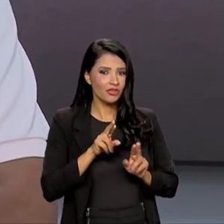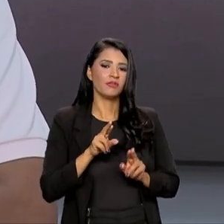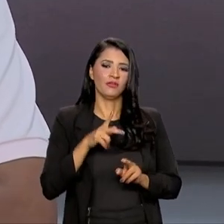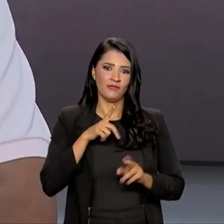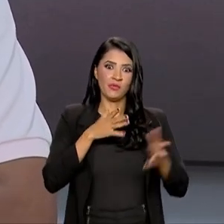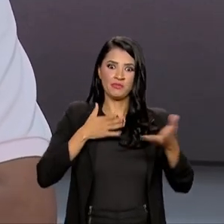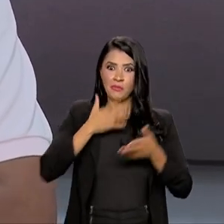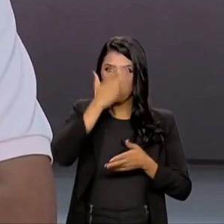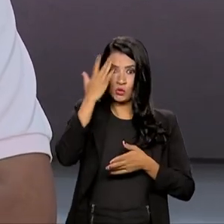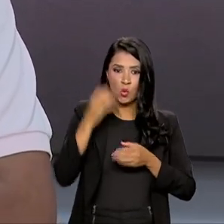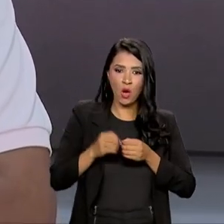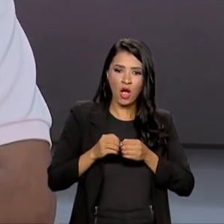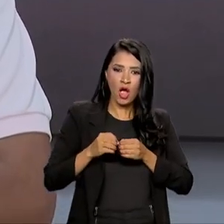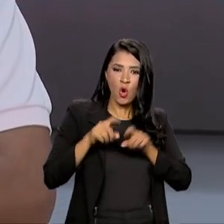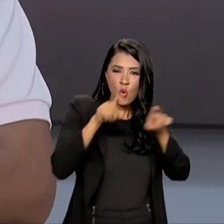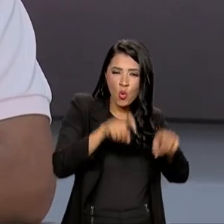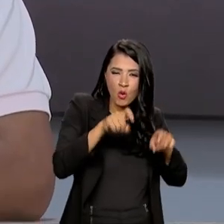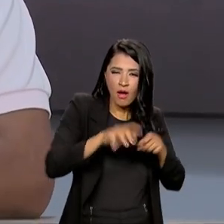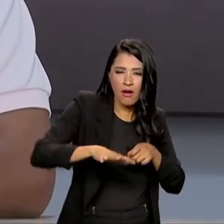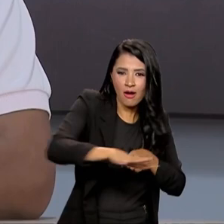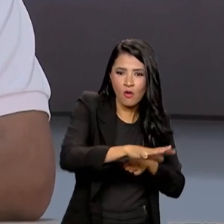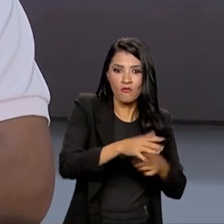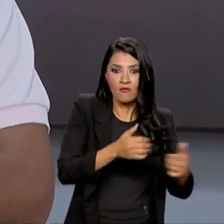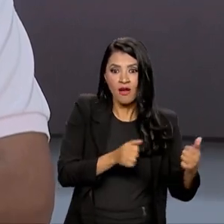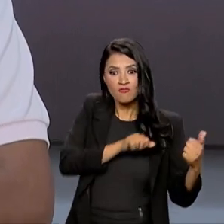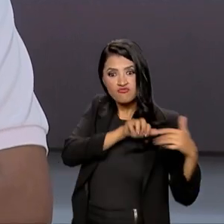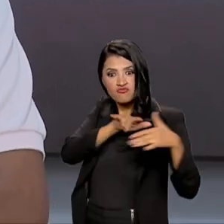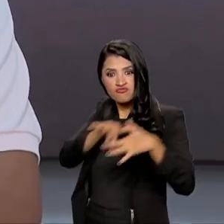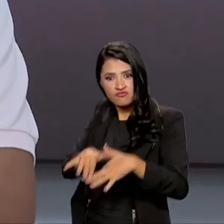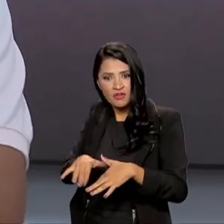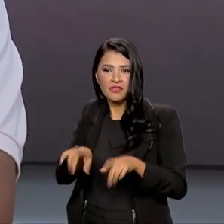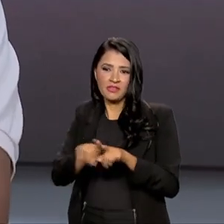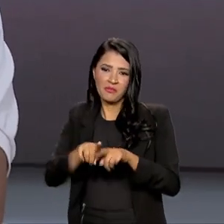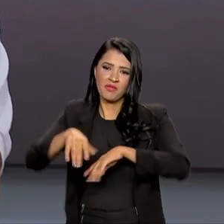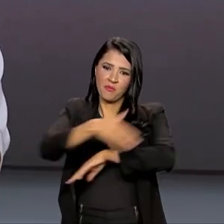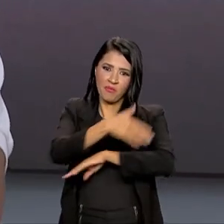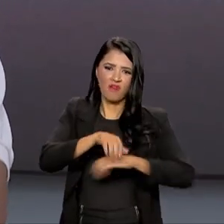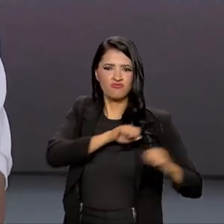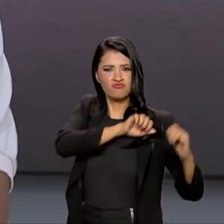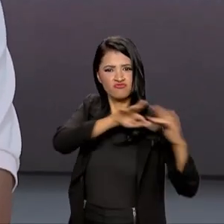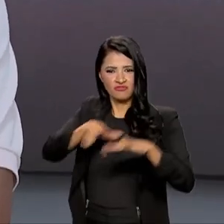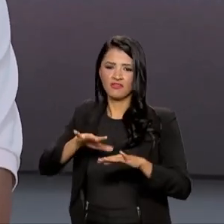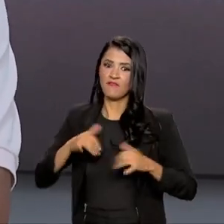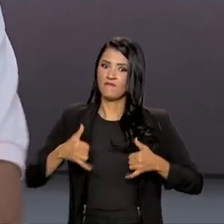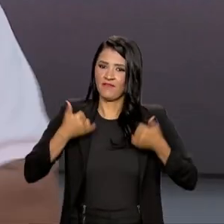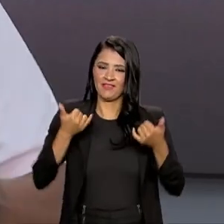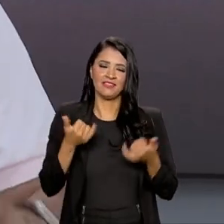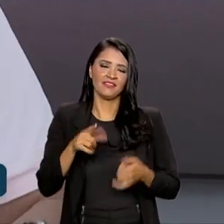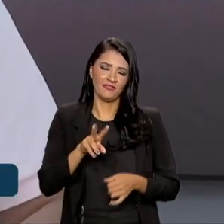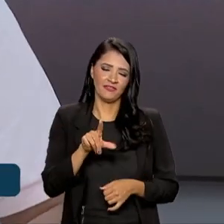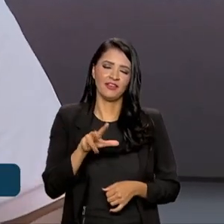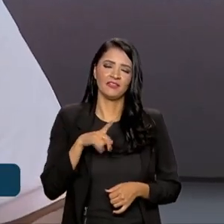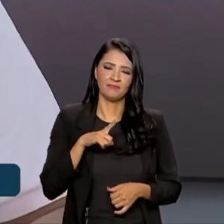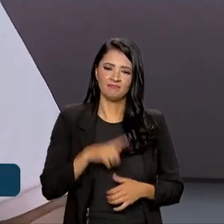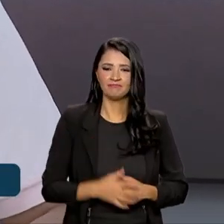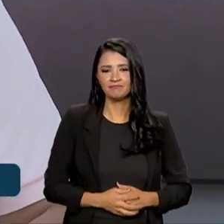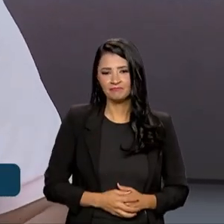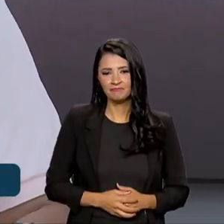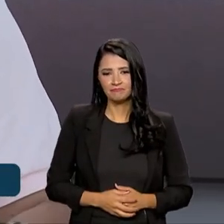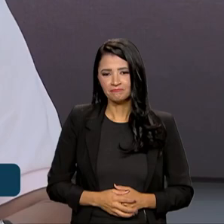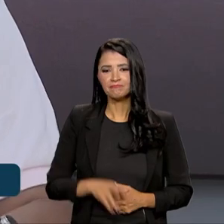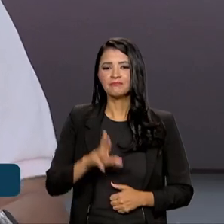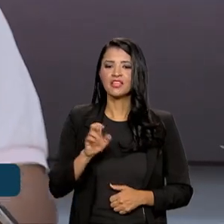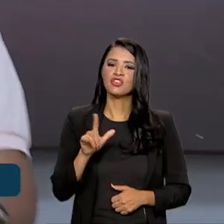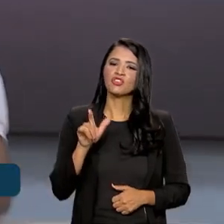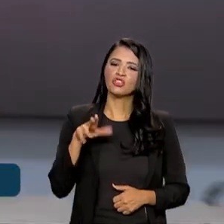zona rural de Parintins e também dos bairros da cidade de Parintins. Vai ser uma festa muito grande, com certeza. Reginaldo Santos,